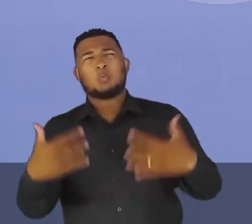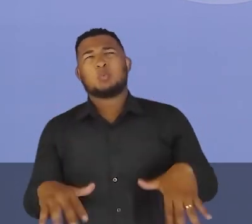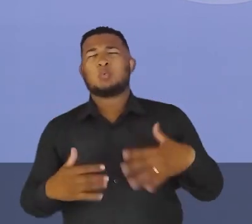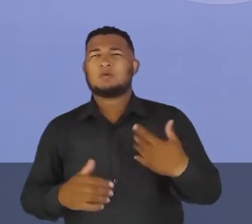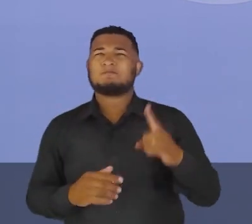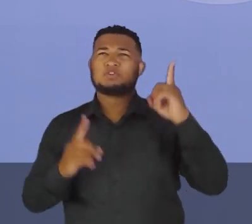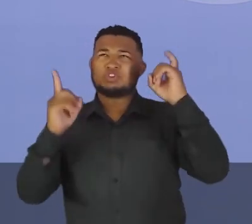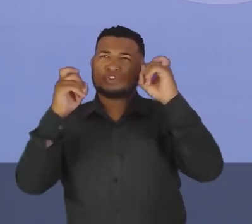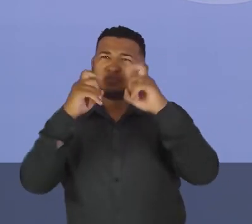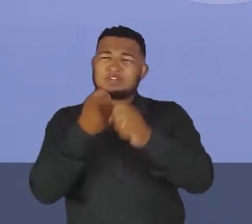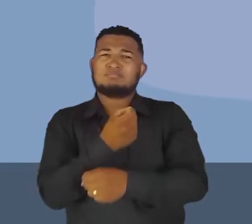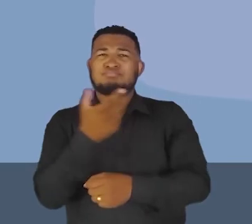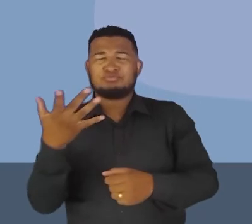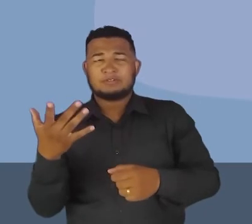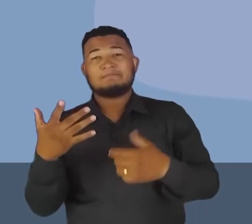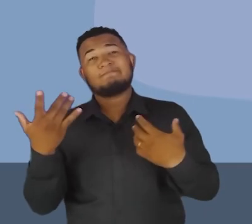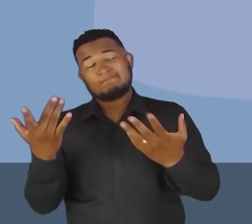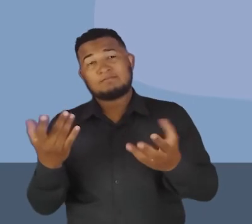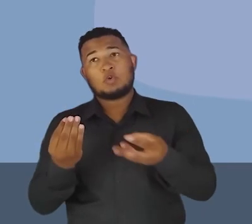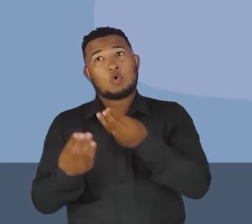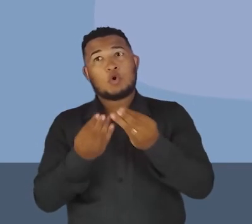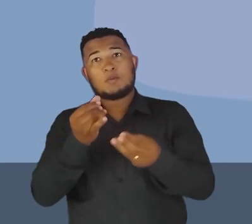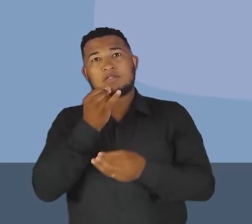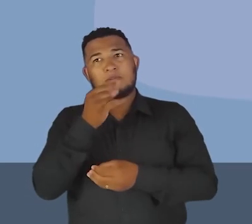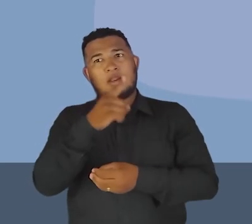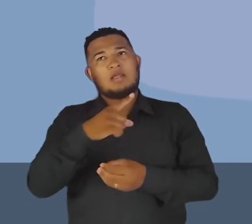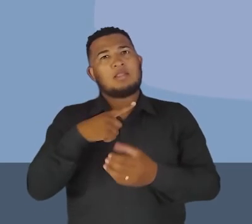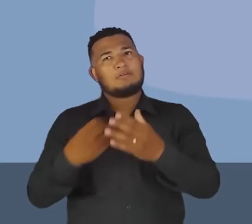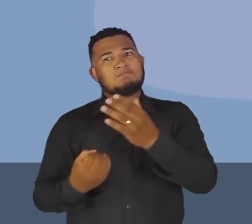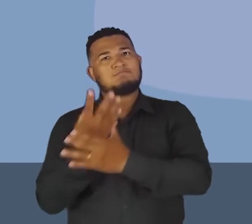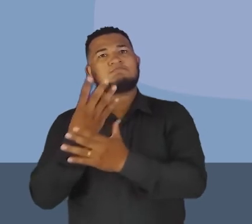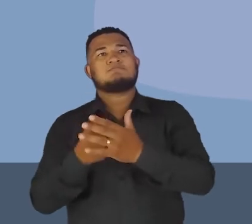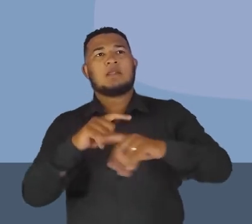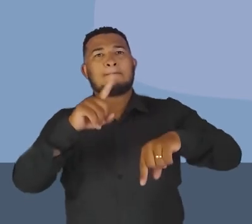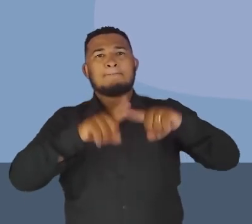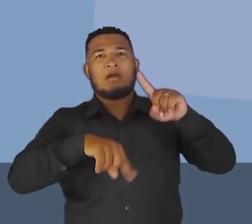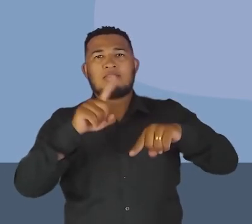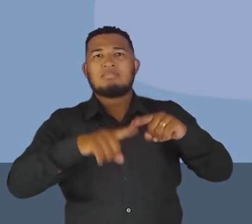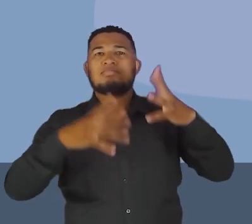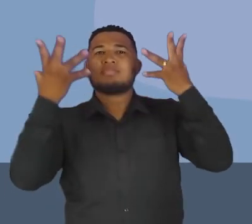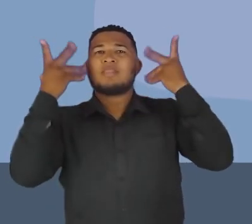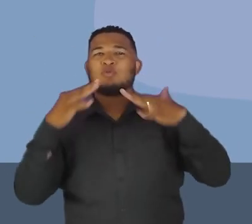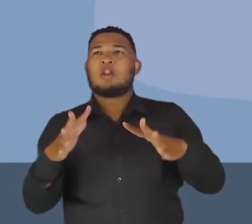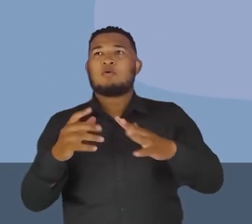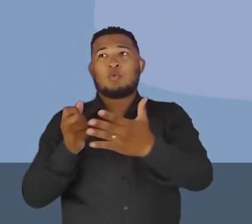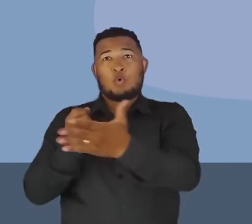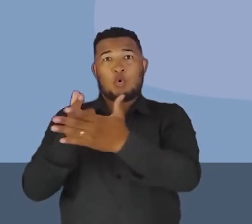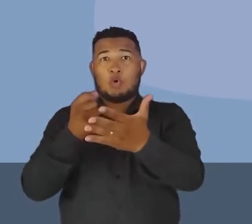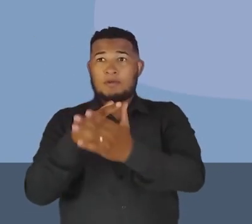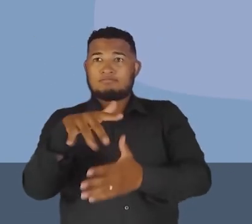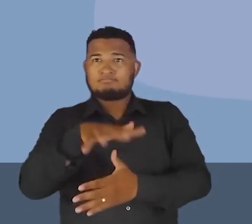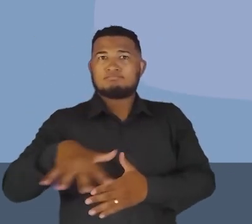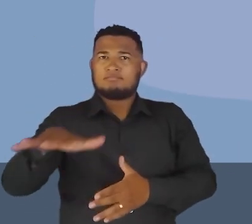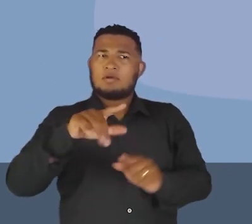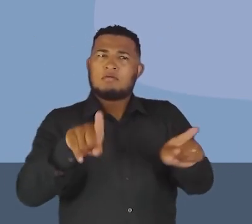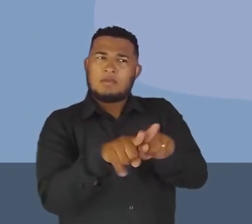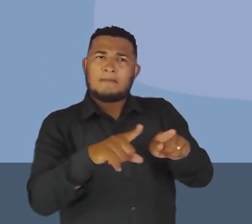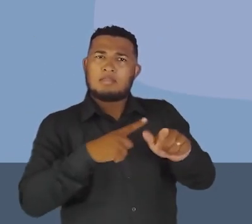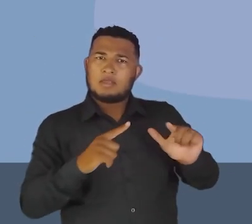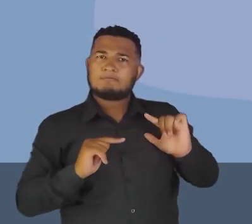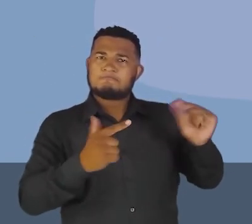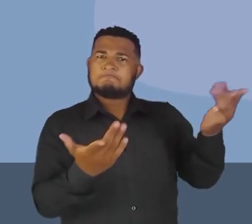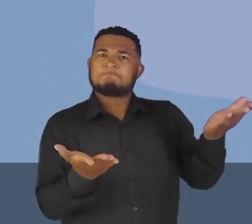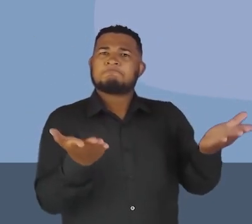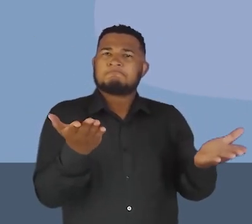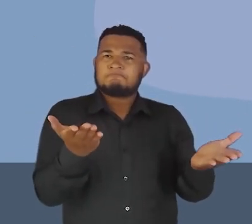né? Enfim. Então, onde esses prédios foram criados a partir de materiais naturais que foram encontrados na região, mas também tem atos sustentáveis no seu sistema de